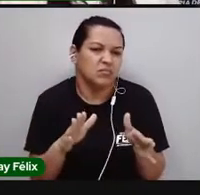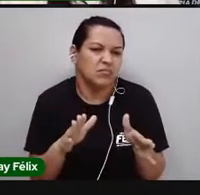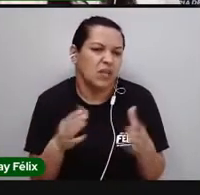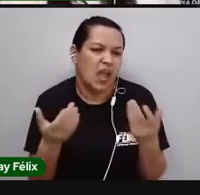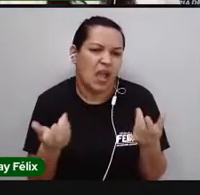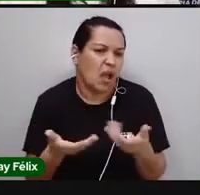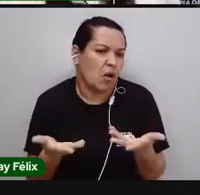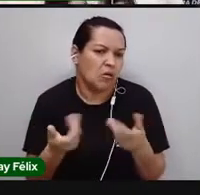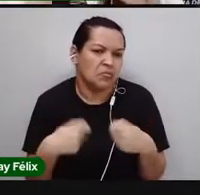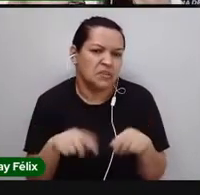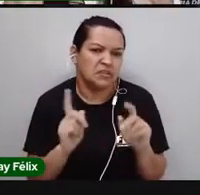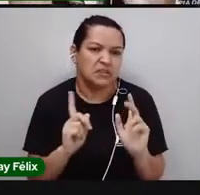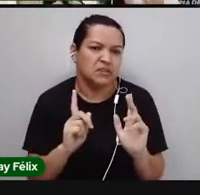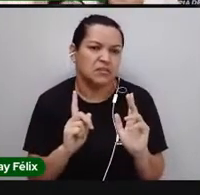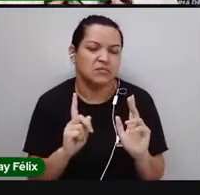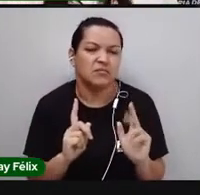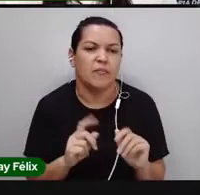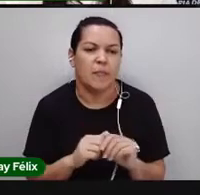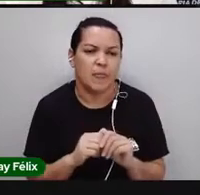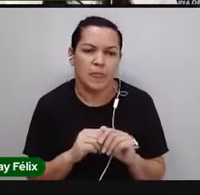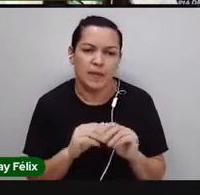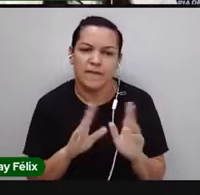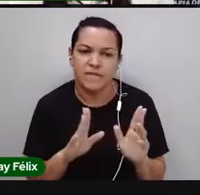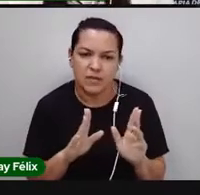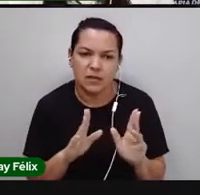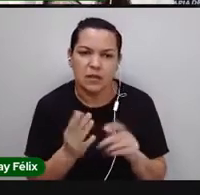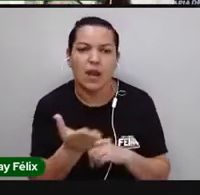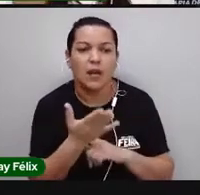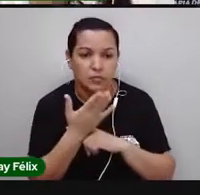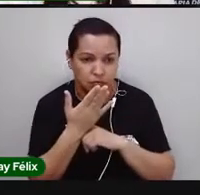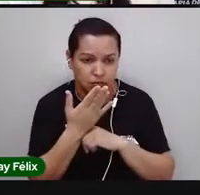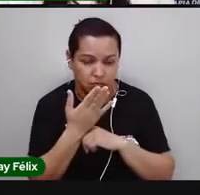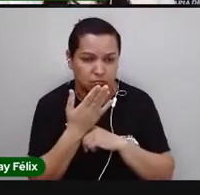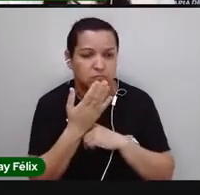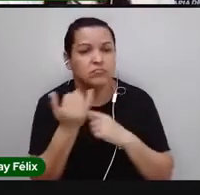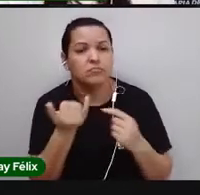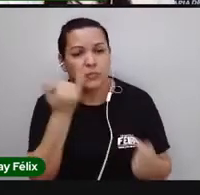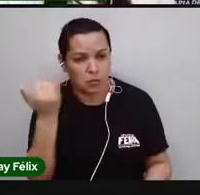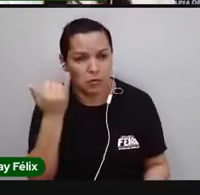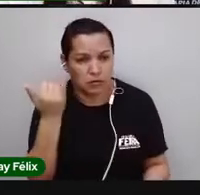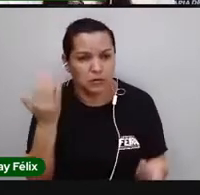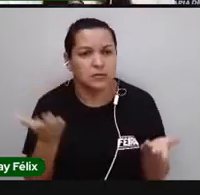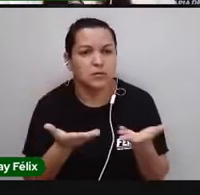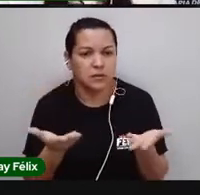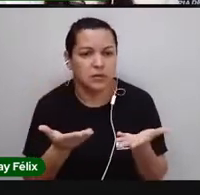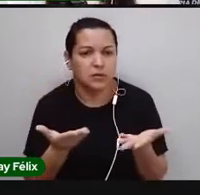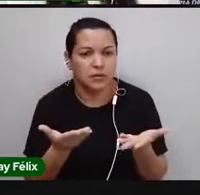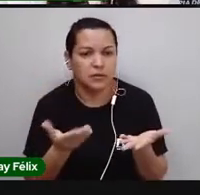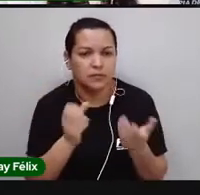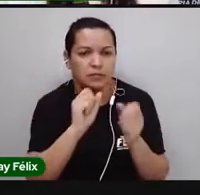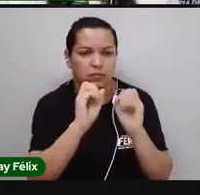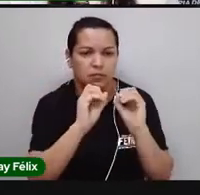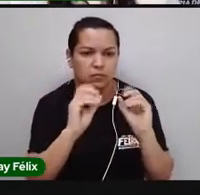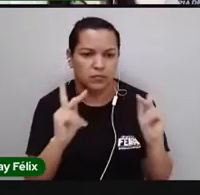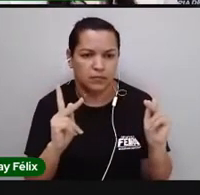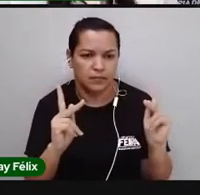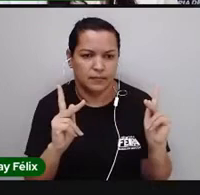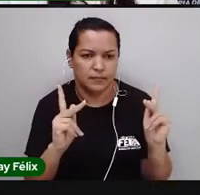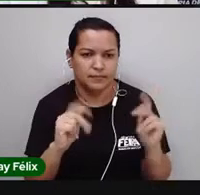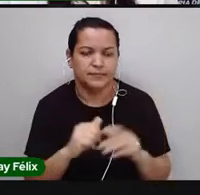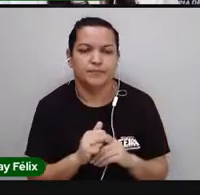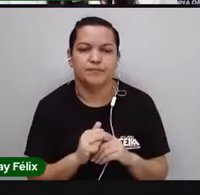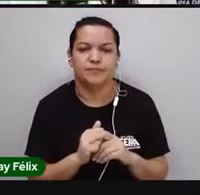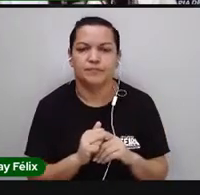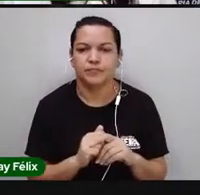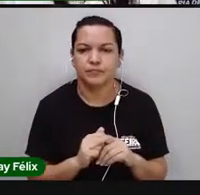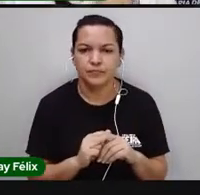agora, e aí a gente só fica com quem nos importa naquele momento. Ok? Então vamos